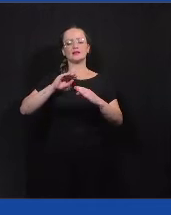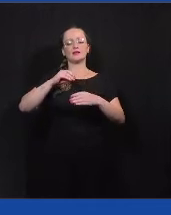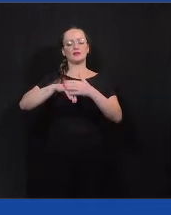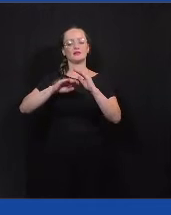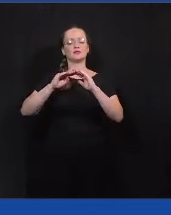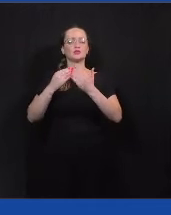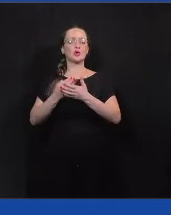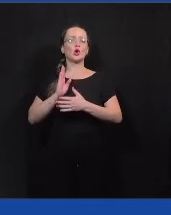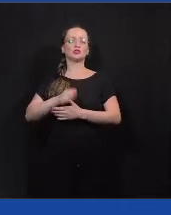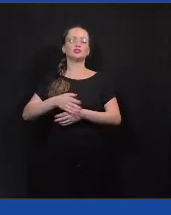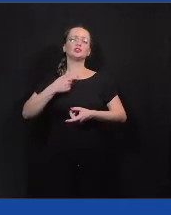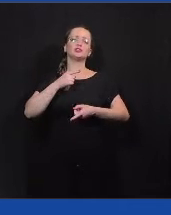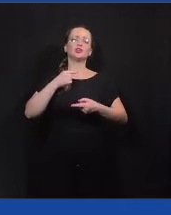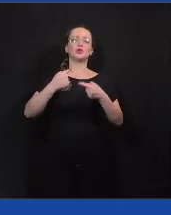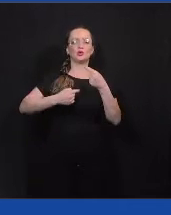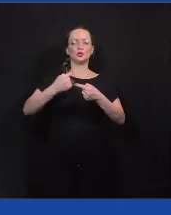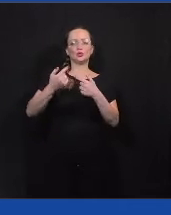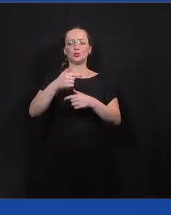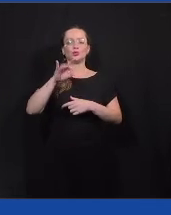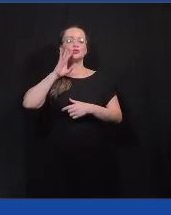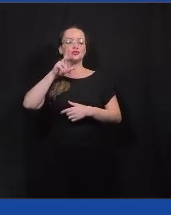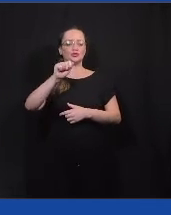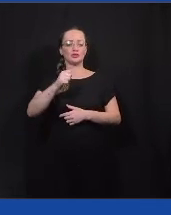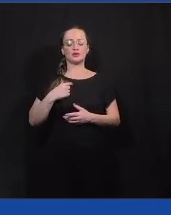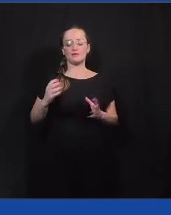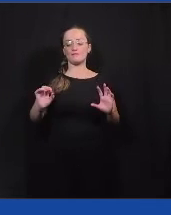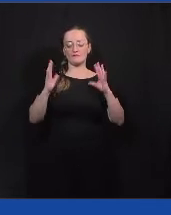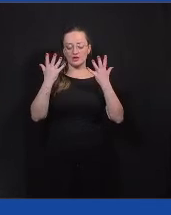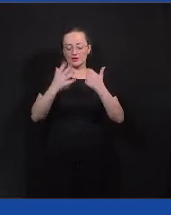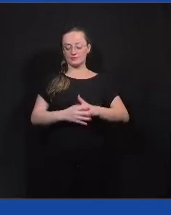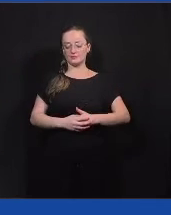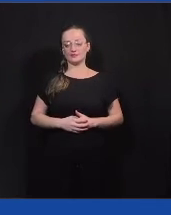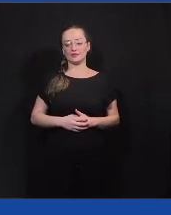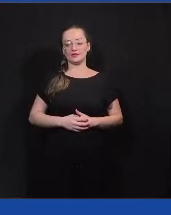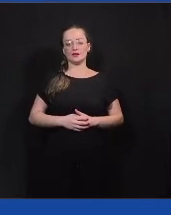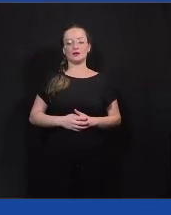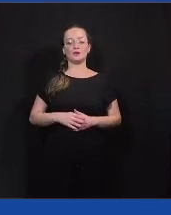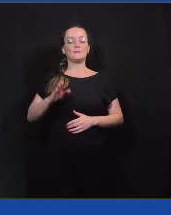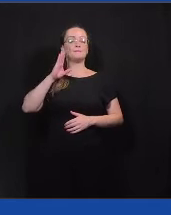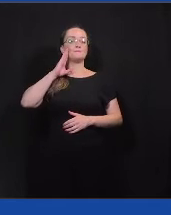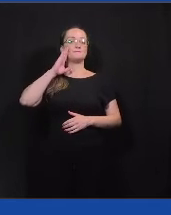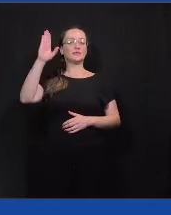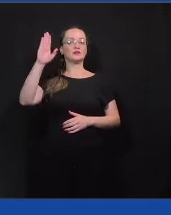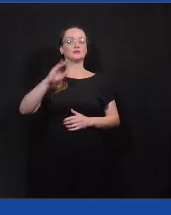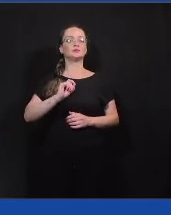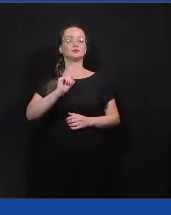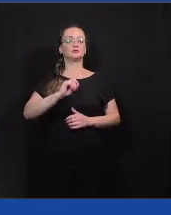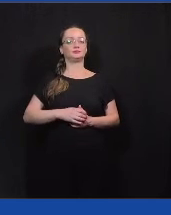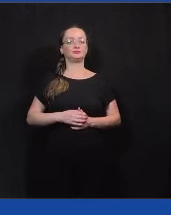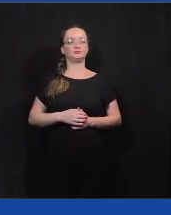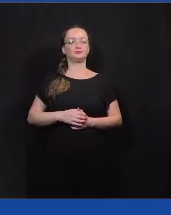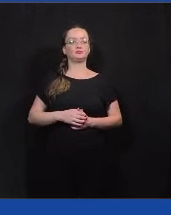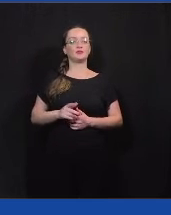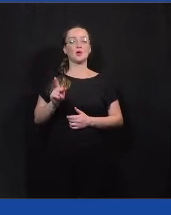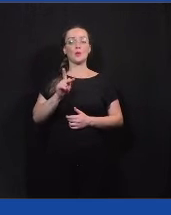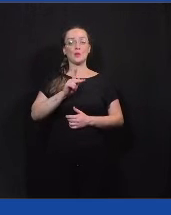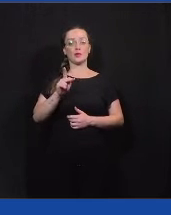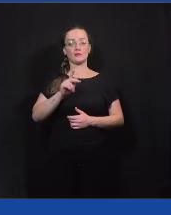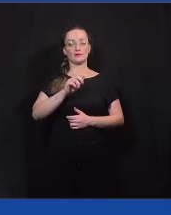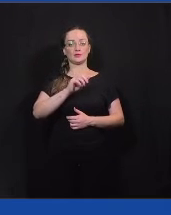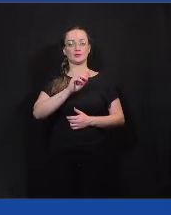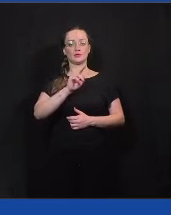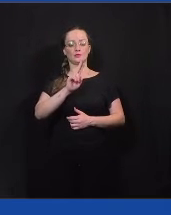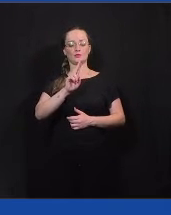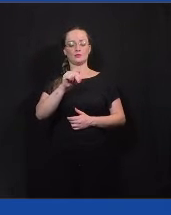como já foi discutido aqui nos outros dias do evento, principalmente com o professor Humberto Dantas e o Diego